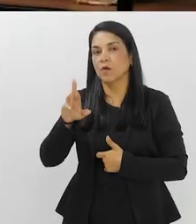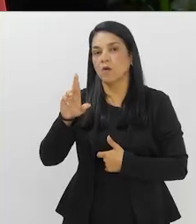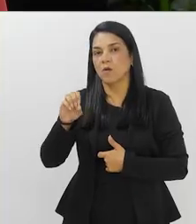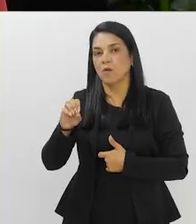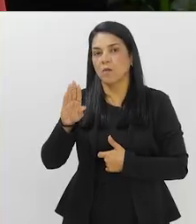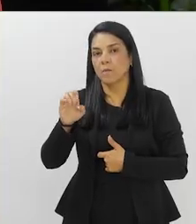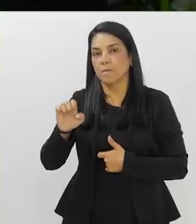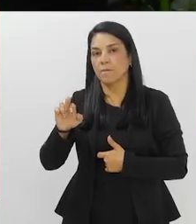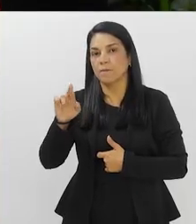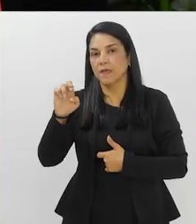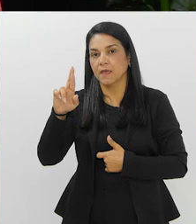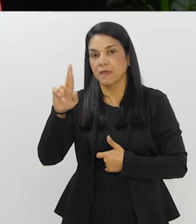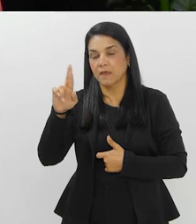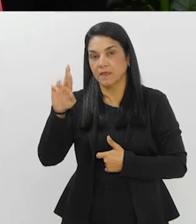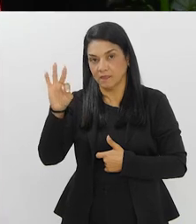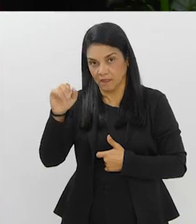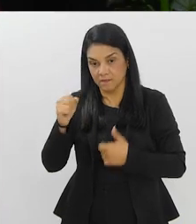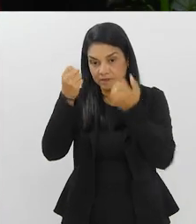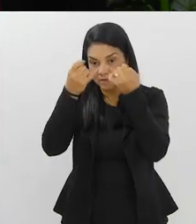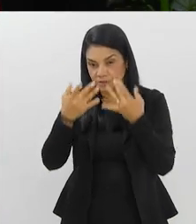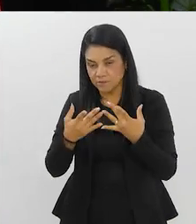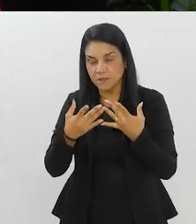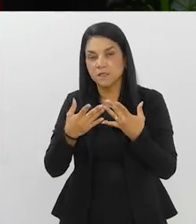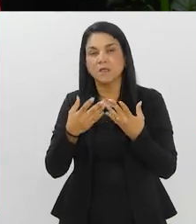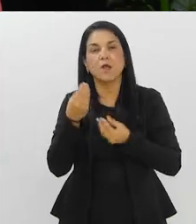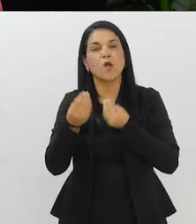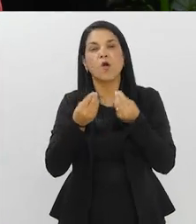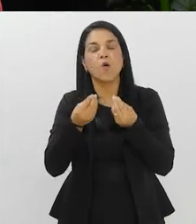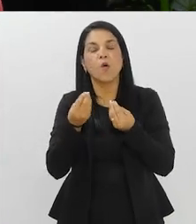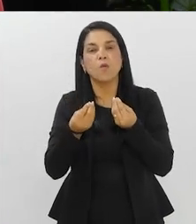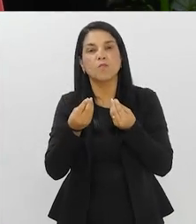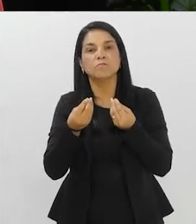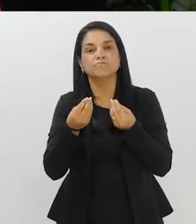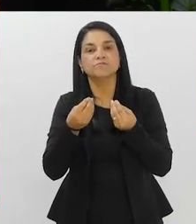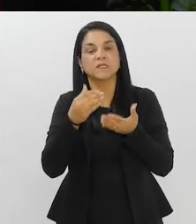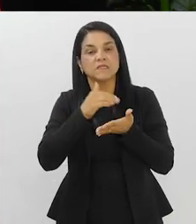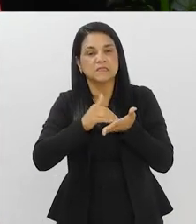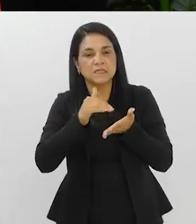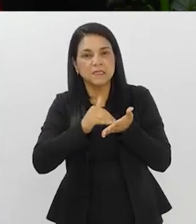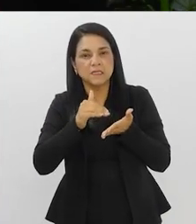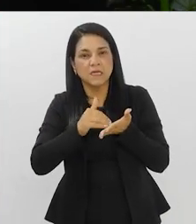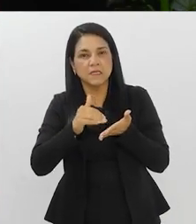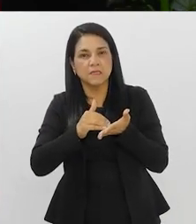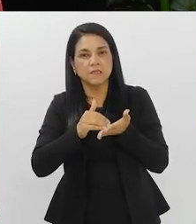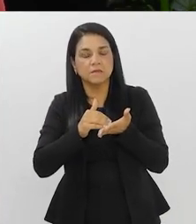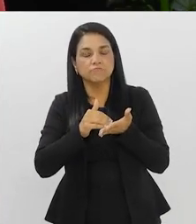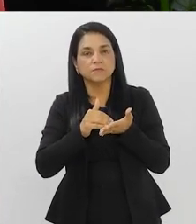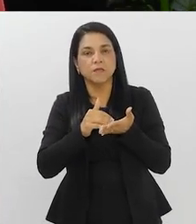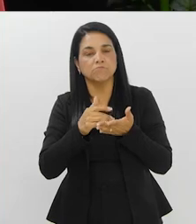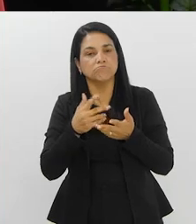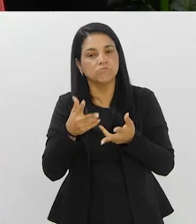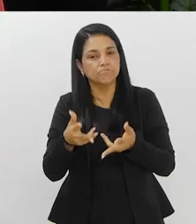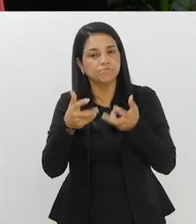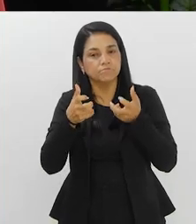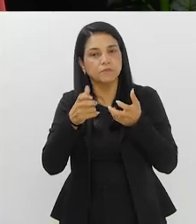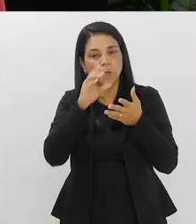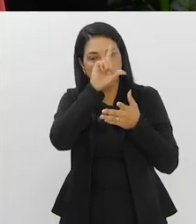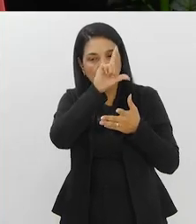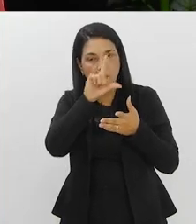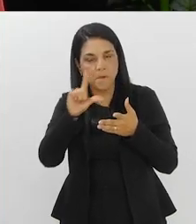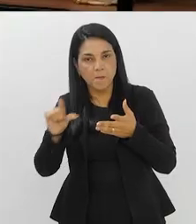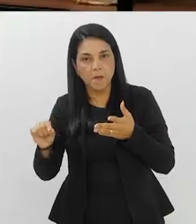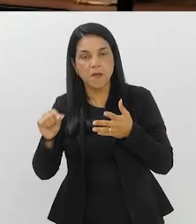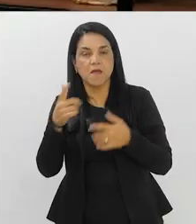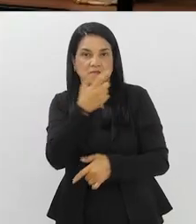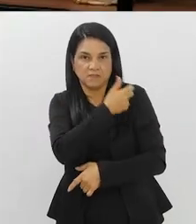gente como que a secretaria enxerga e vem enxergando aí essa queda, essa baixa, na cobertura vacinal contra a gripe? Olá,